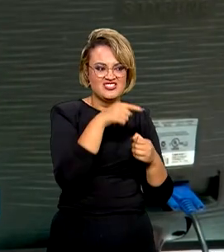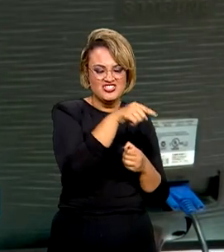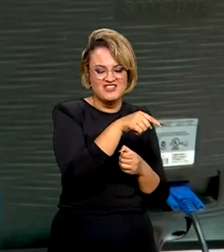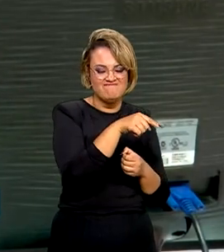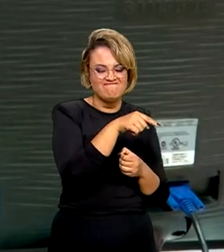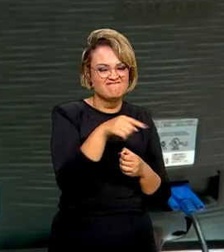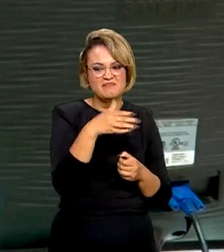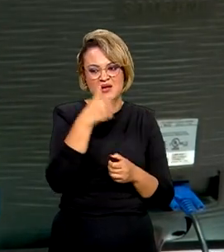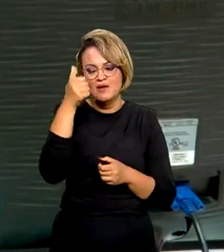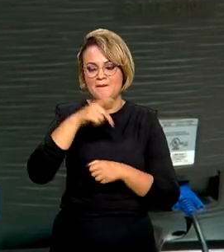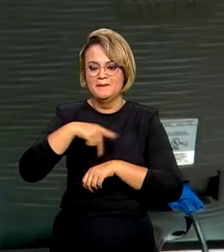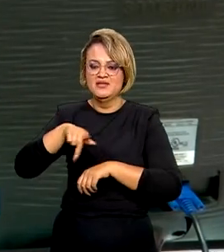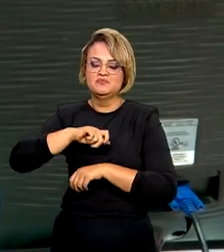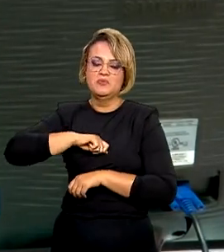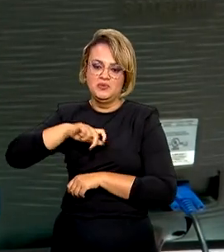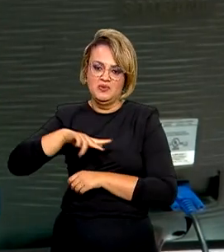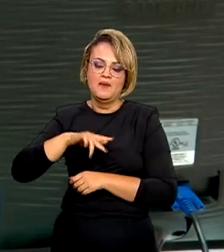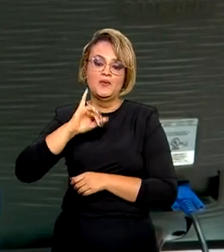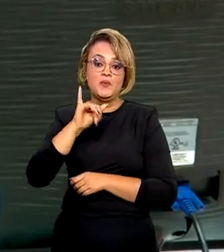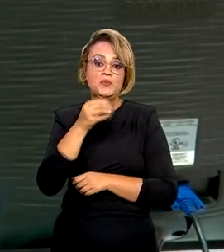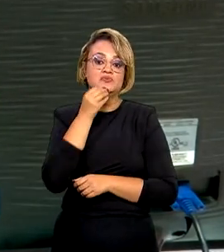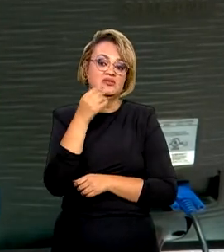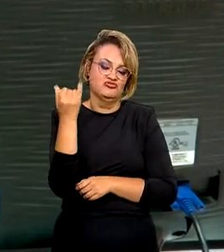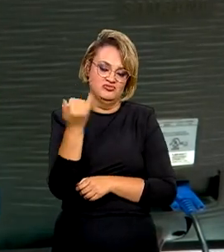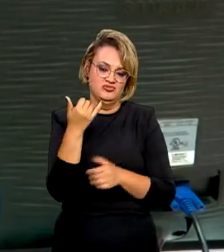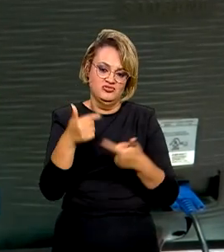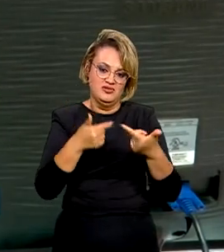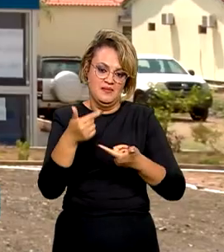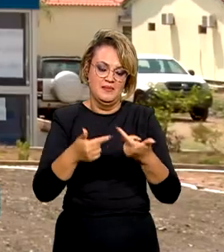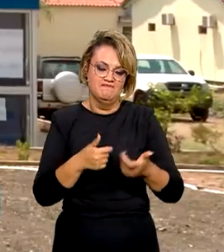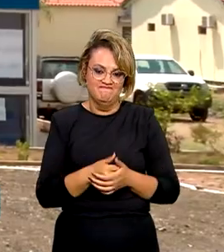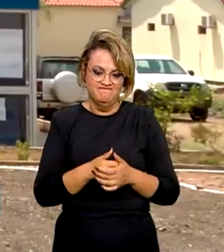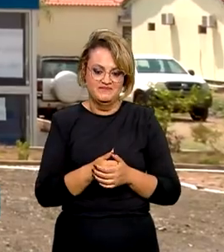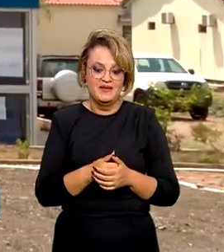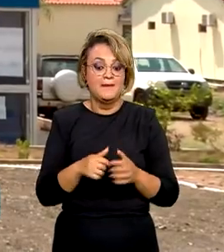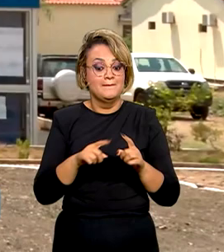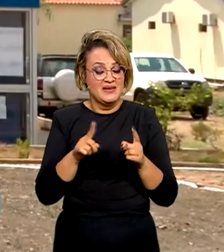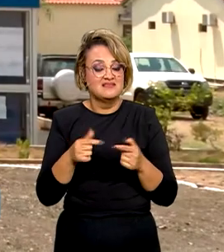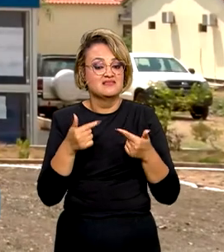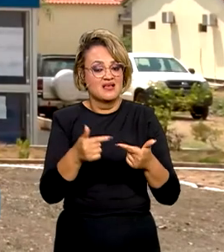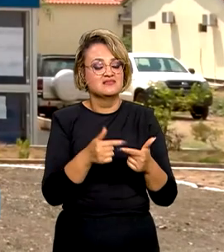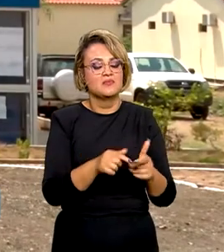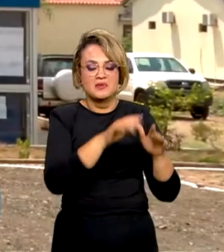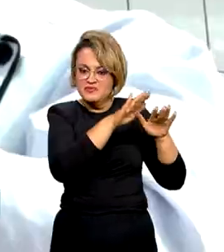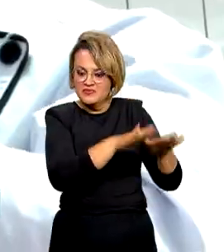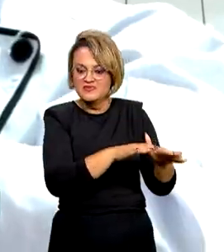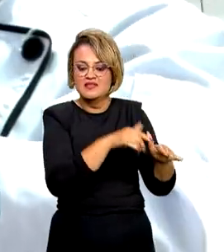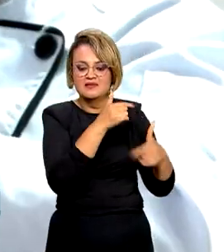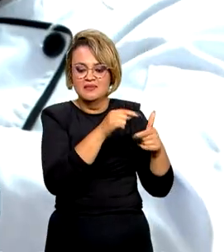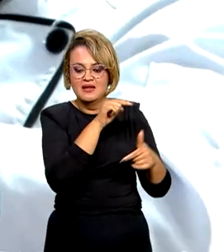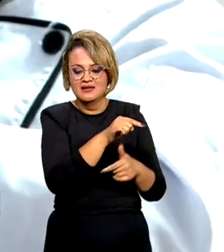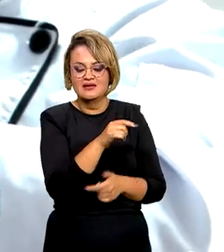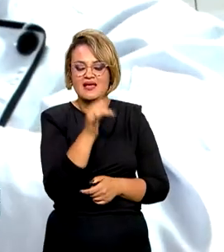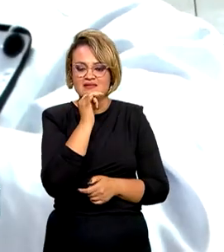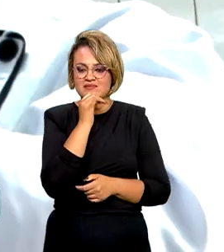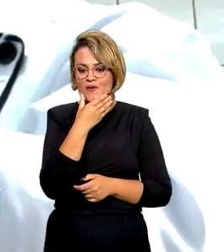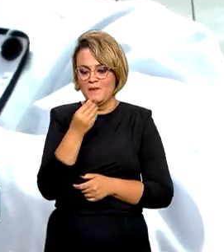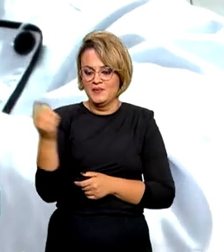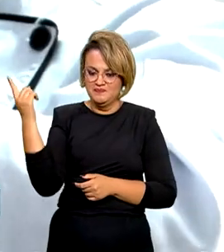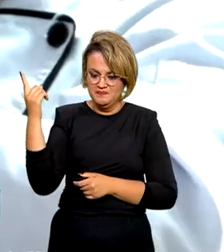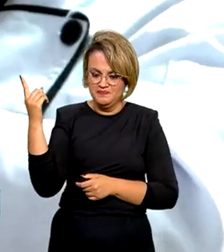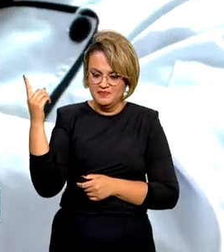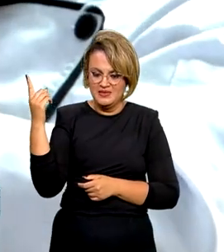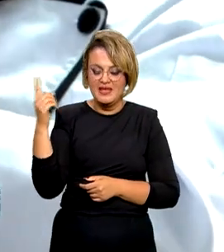Príncipe por Portugal em busca de melhores condições de vida. E a iniciativa tem dado certo. Eldon é um exemplo.